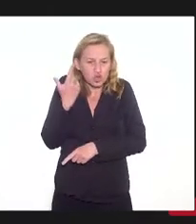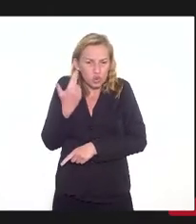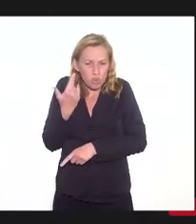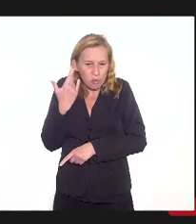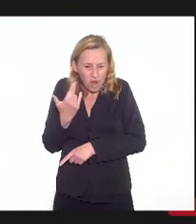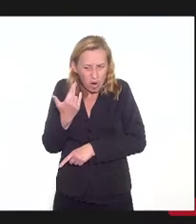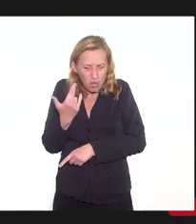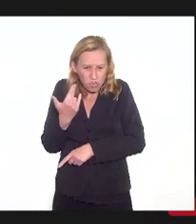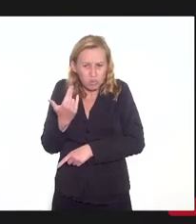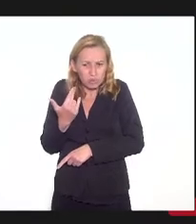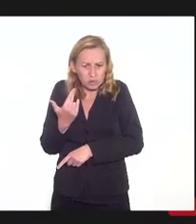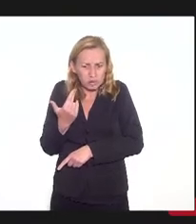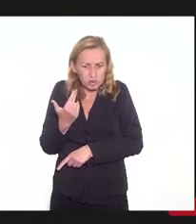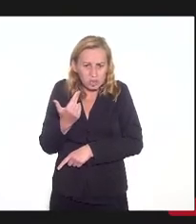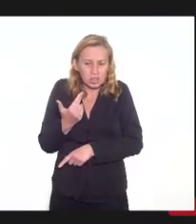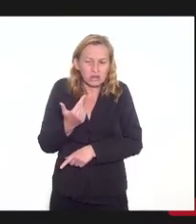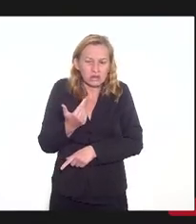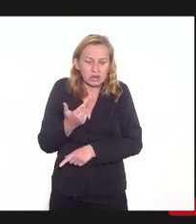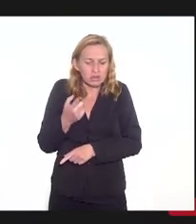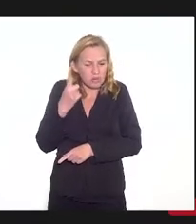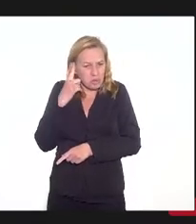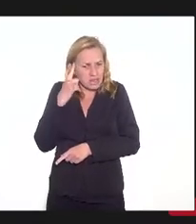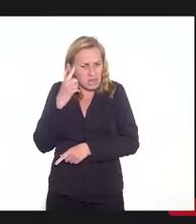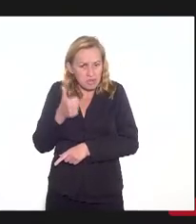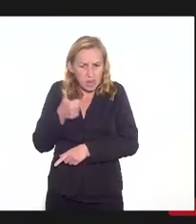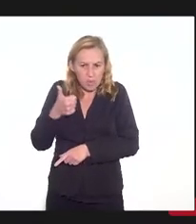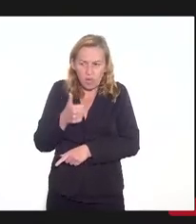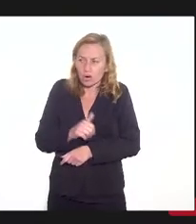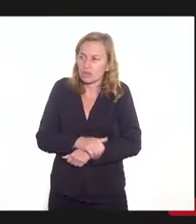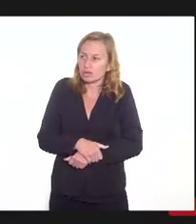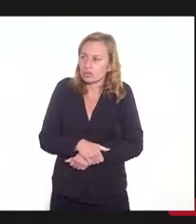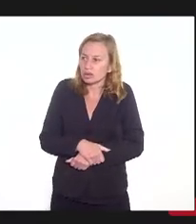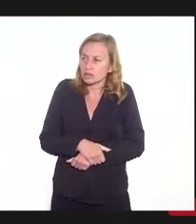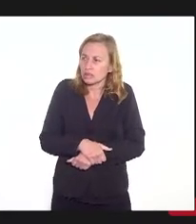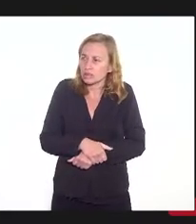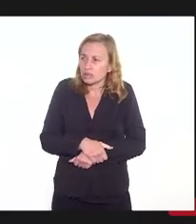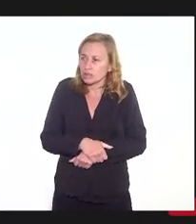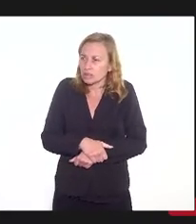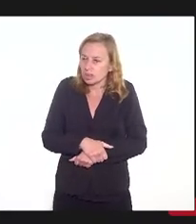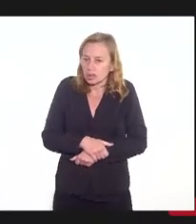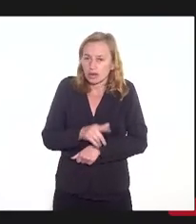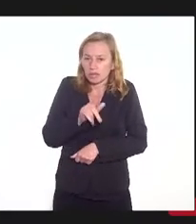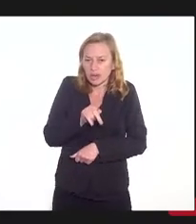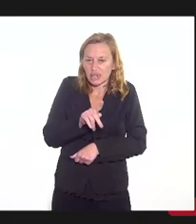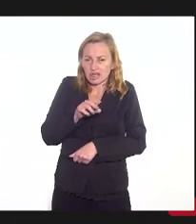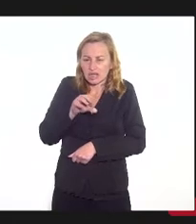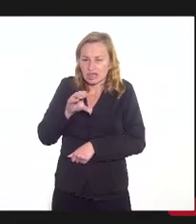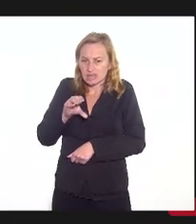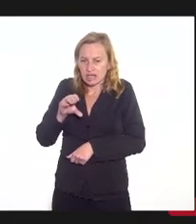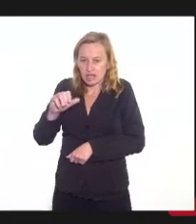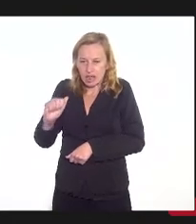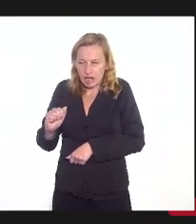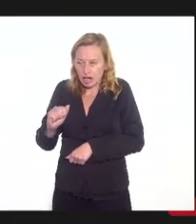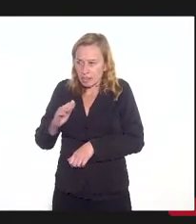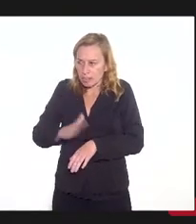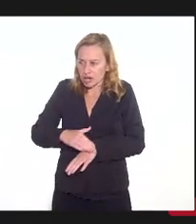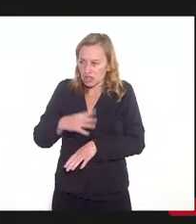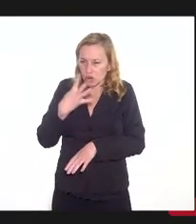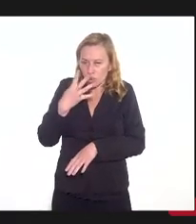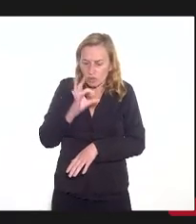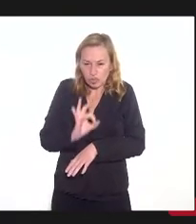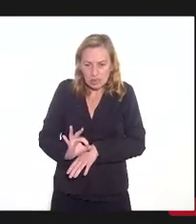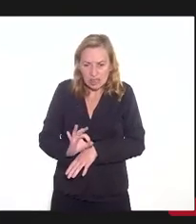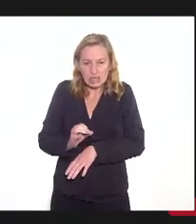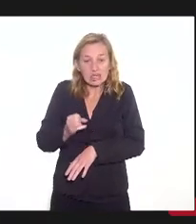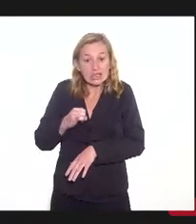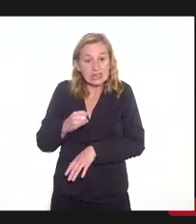fazer uma analogia, a previsão é de IPCA mais 4%. se eu